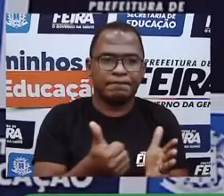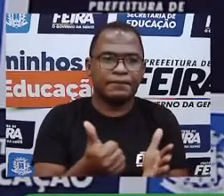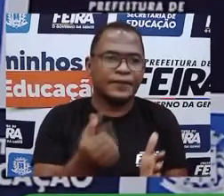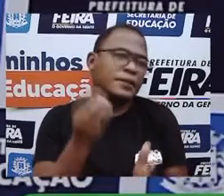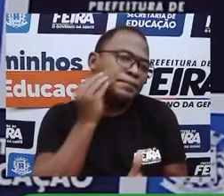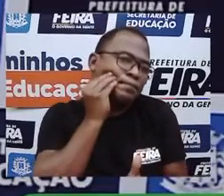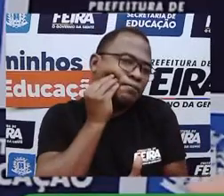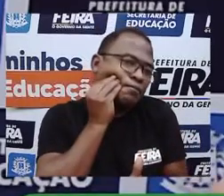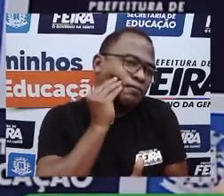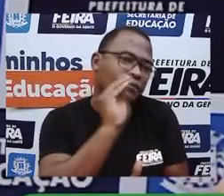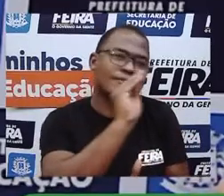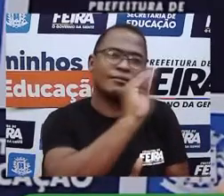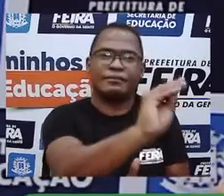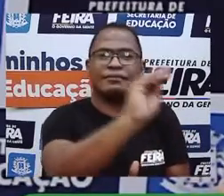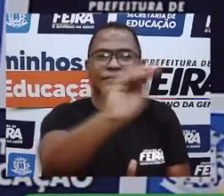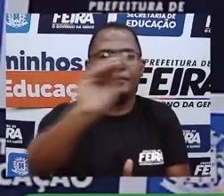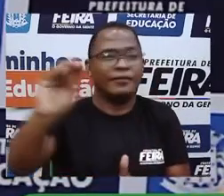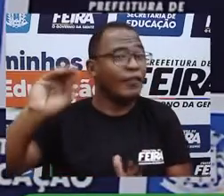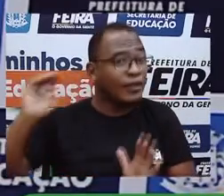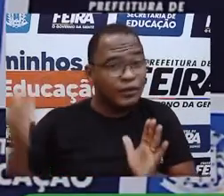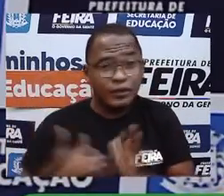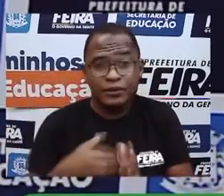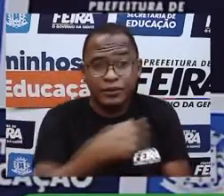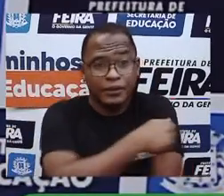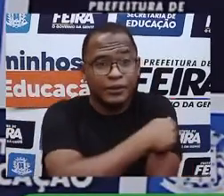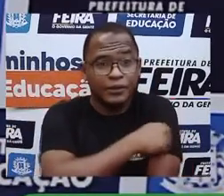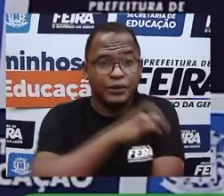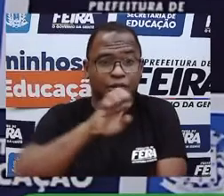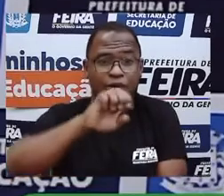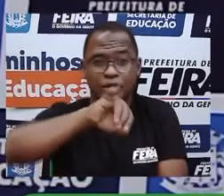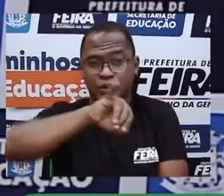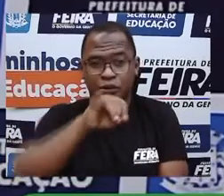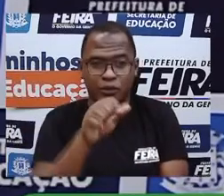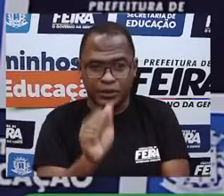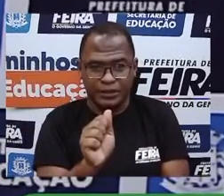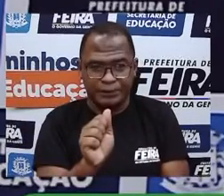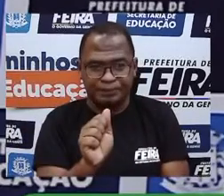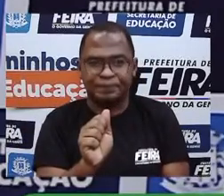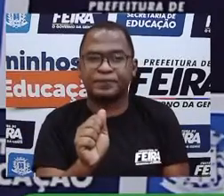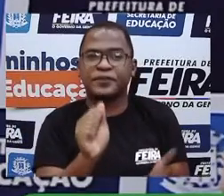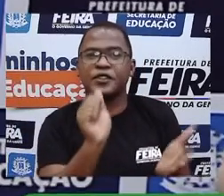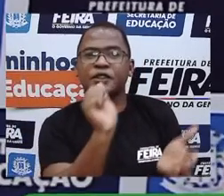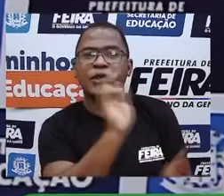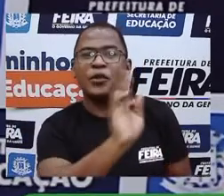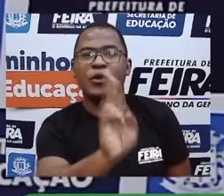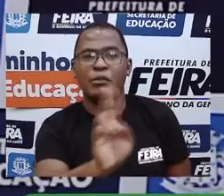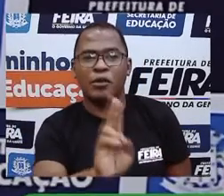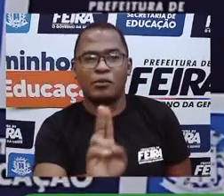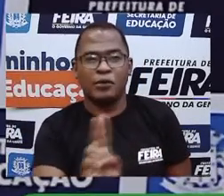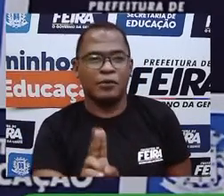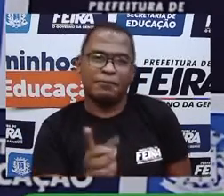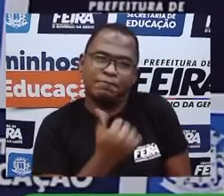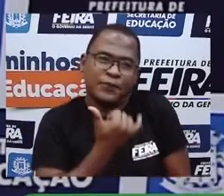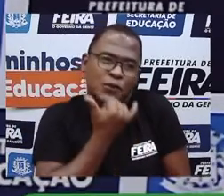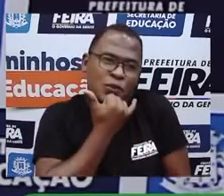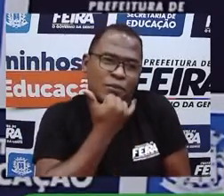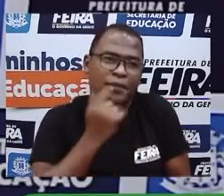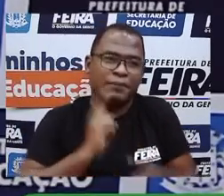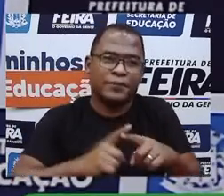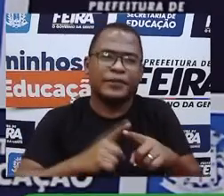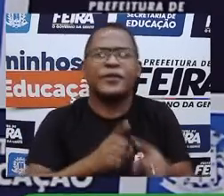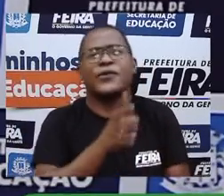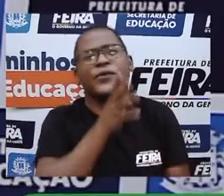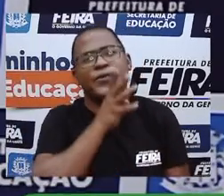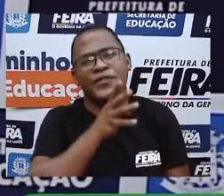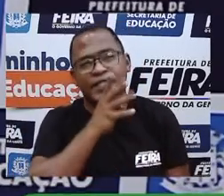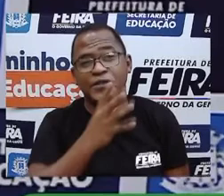alunos da EJA, que não podem faltar. Não vou dizer o nome de nenhum, porque eu sei que tem muita gente ciumenta na